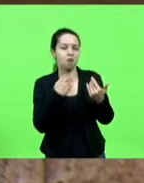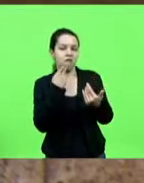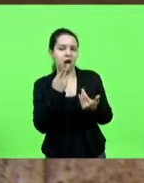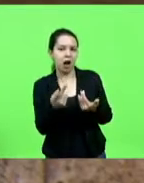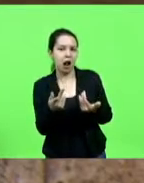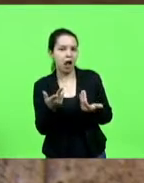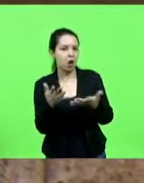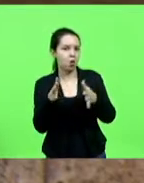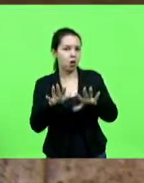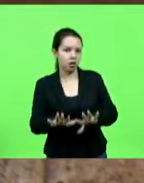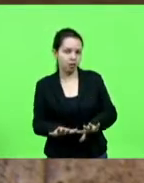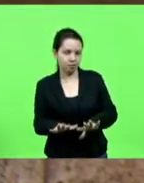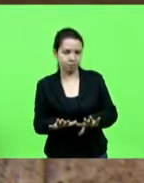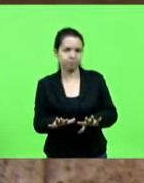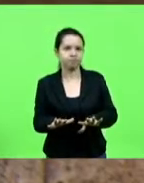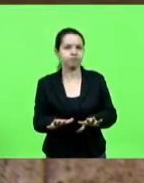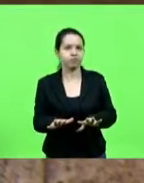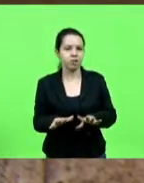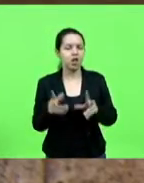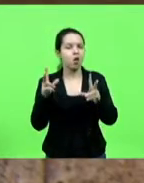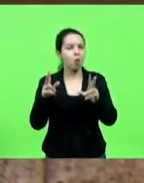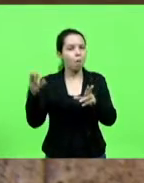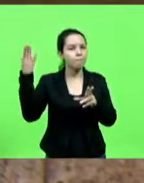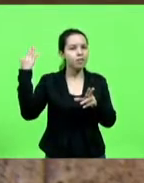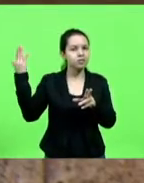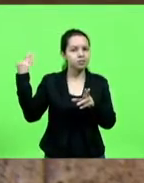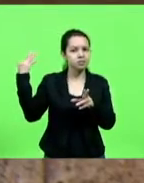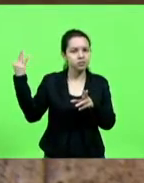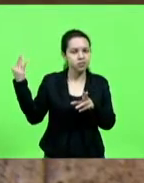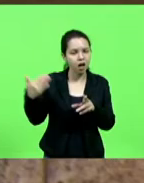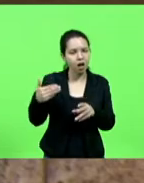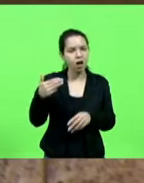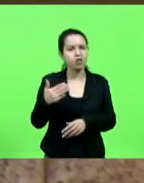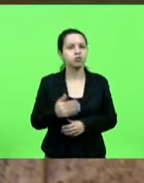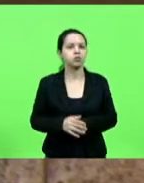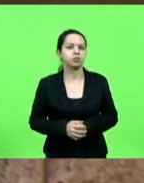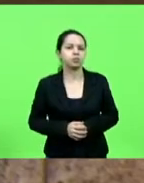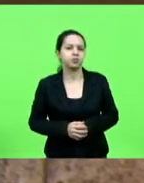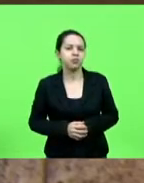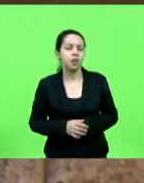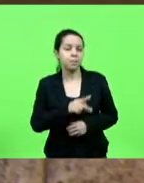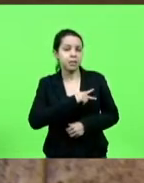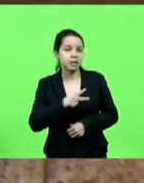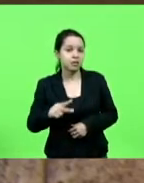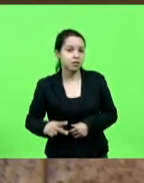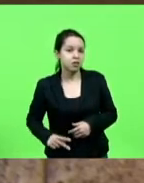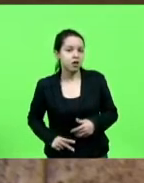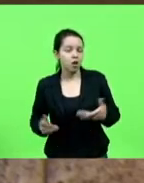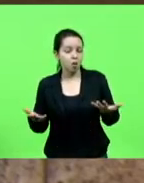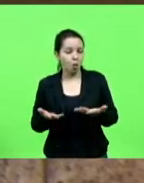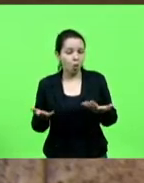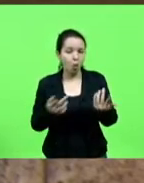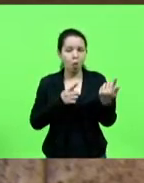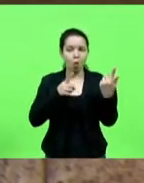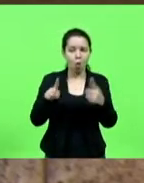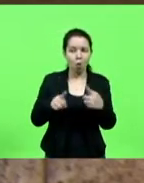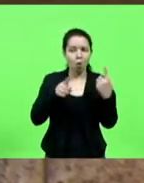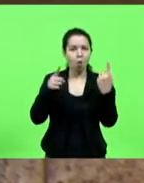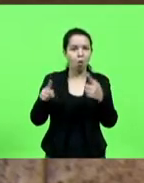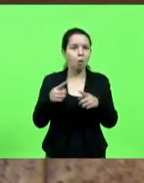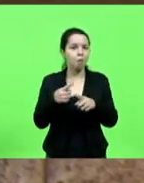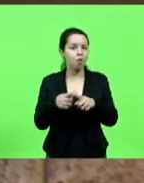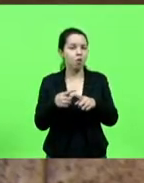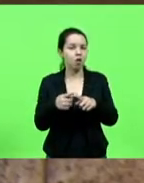ministérios, como era feito no passado, um presidente que hoje é atacado por isso, porque não cedeu,